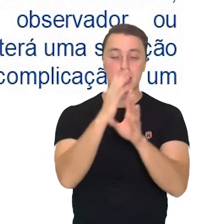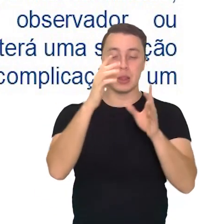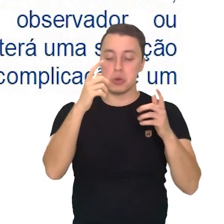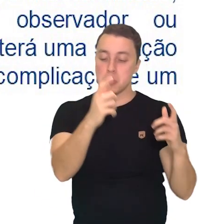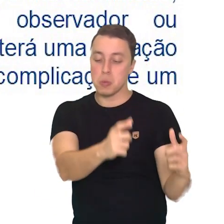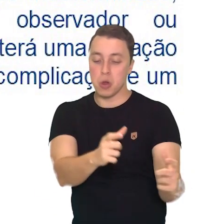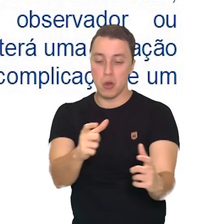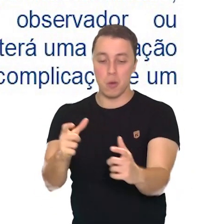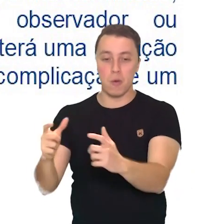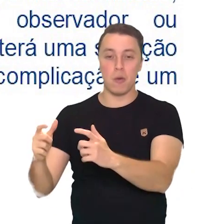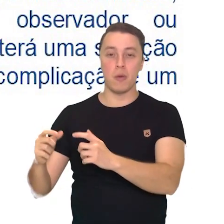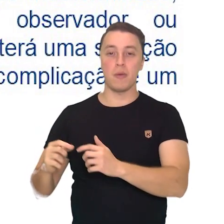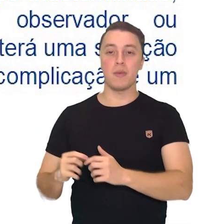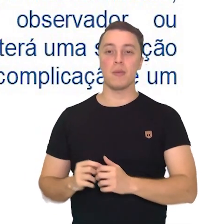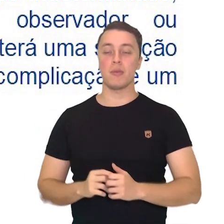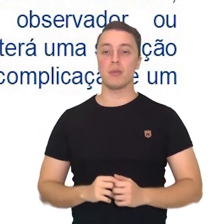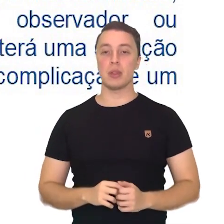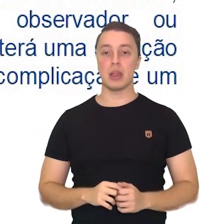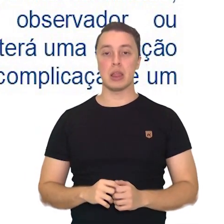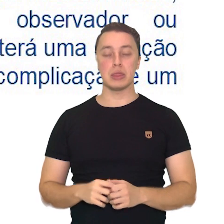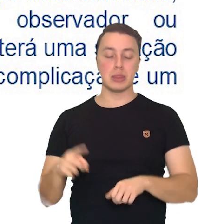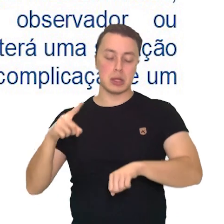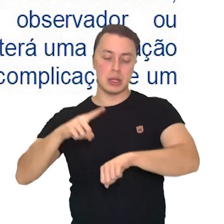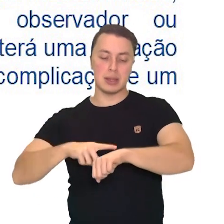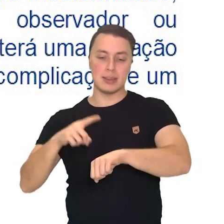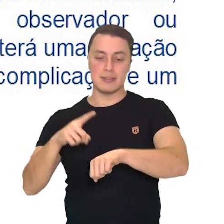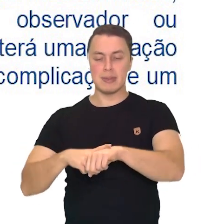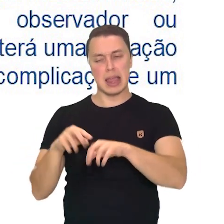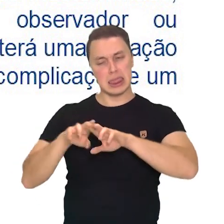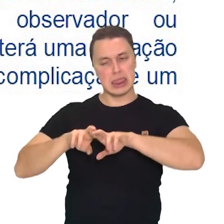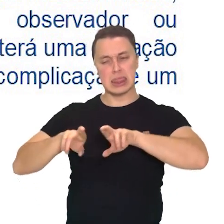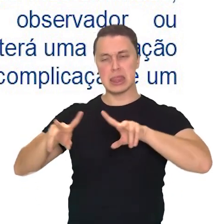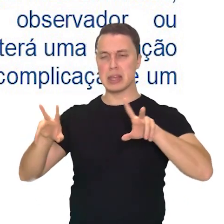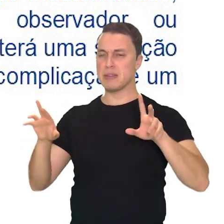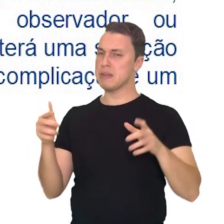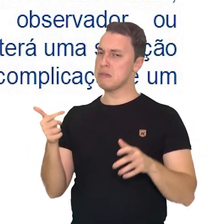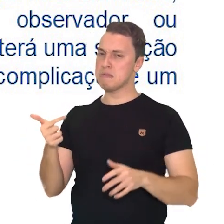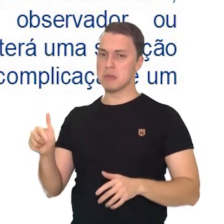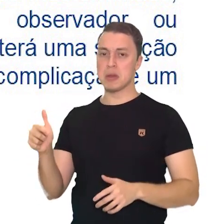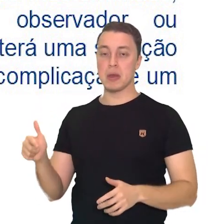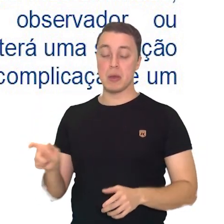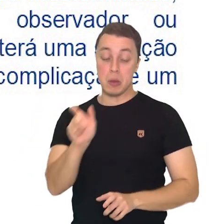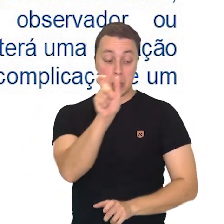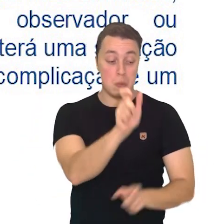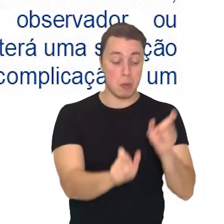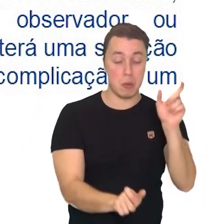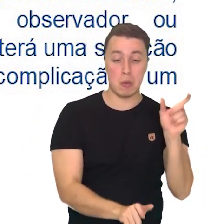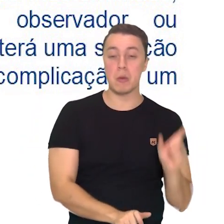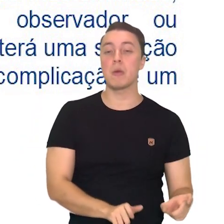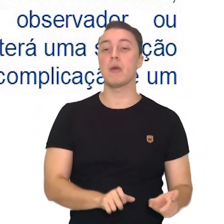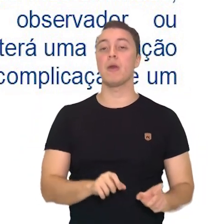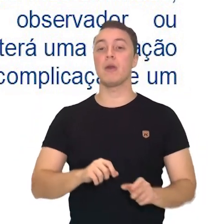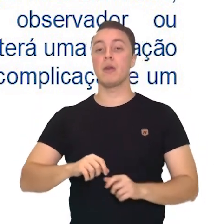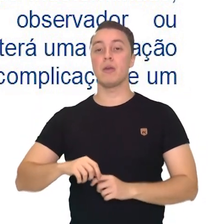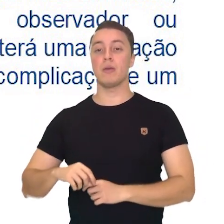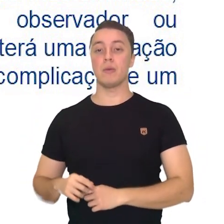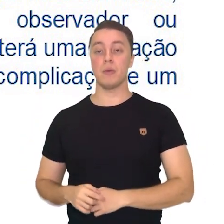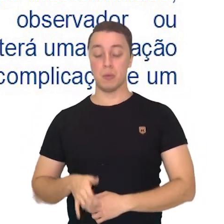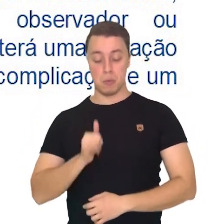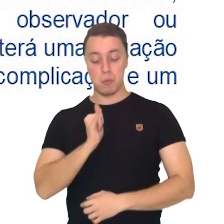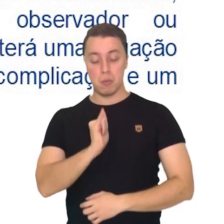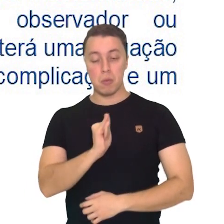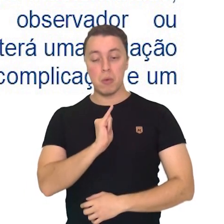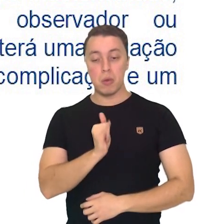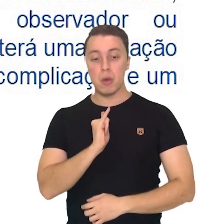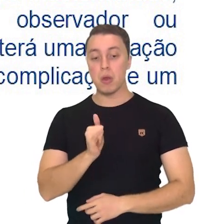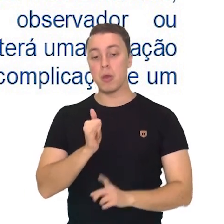lugares, um tempo indeterminado, personagens, um narrador, que pode